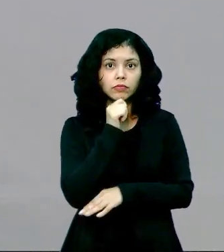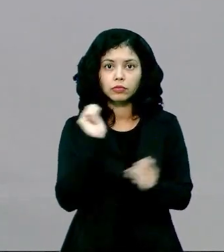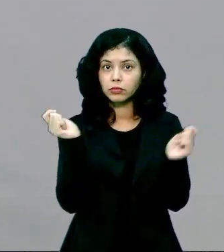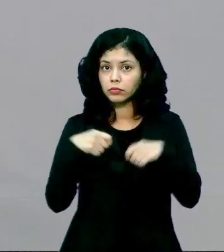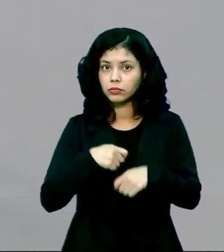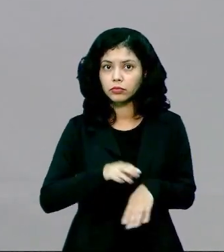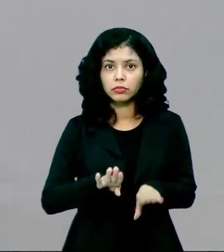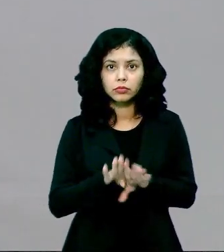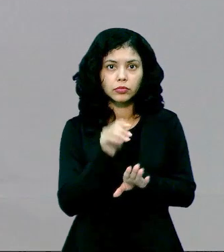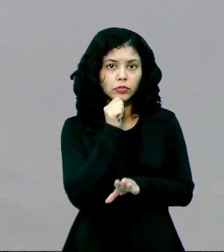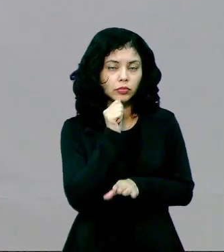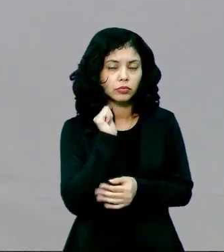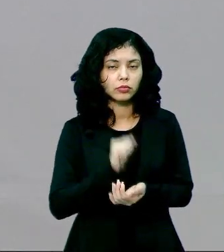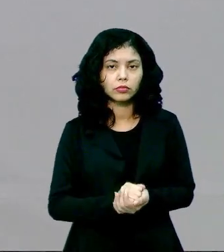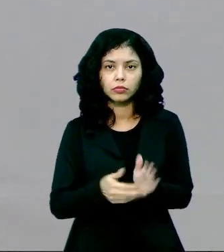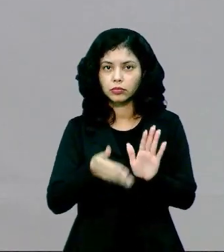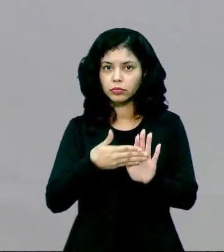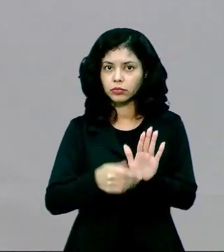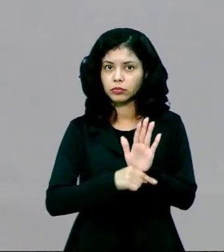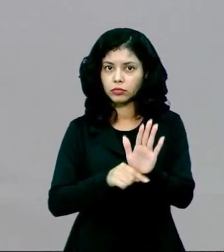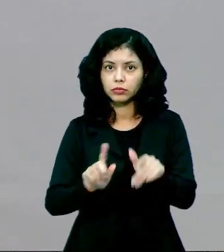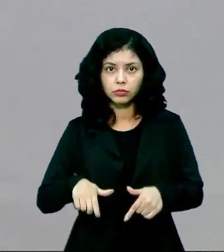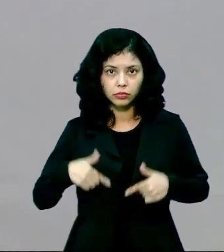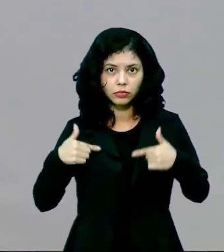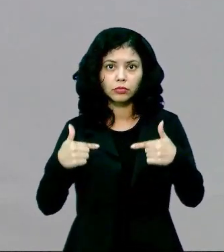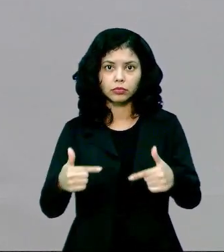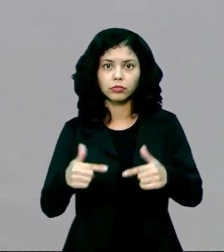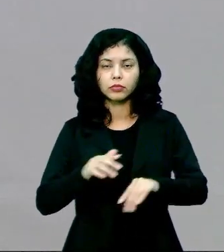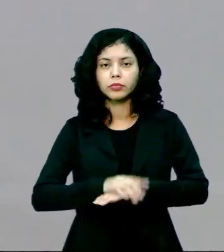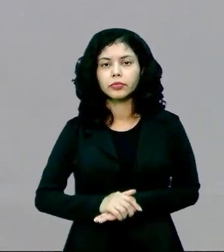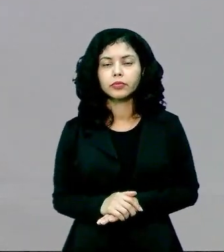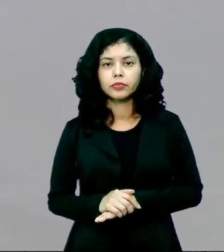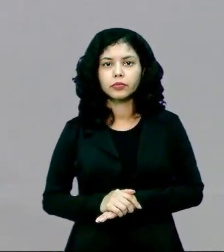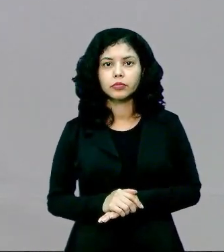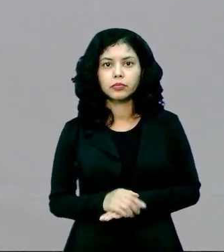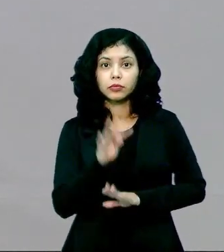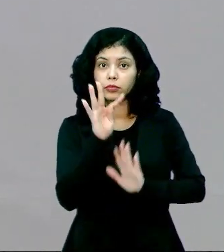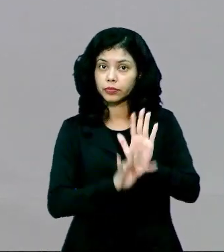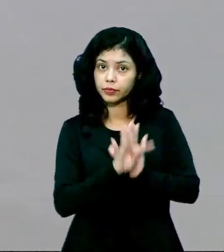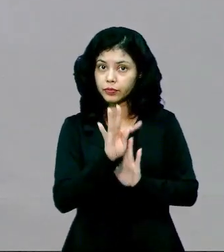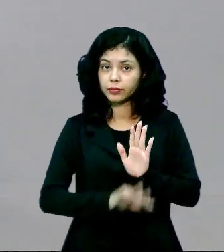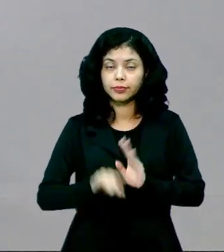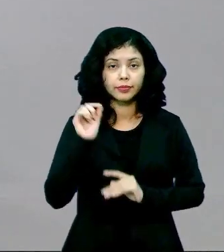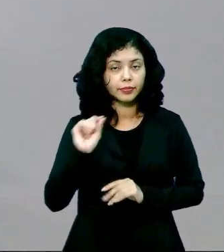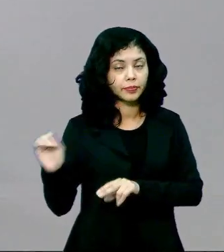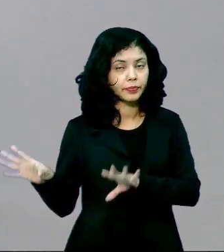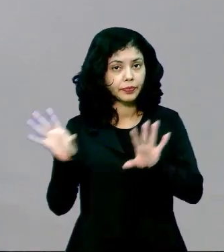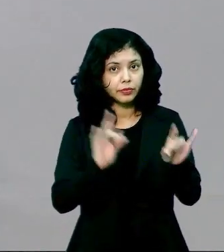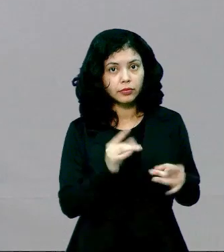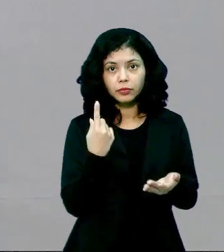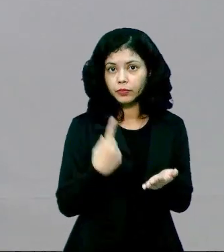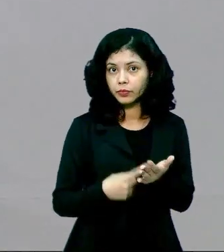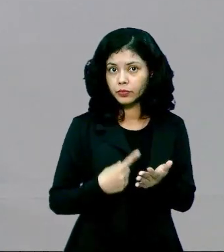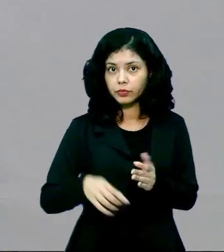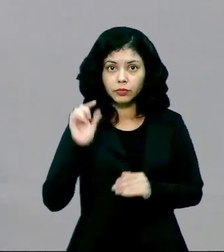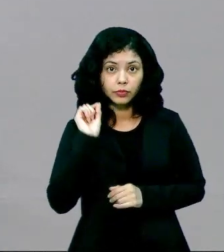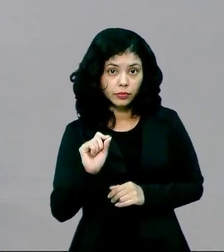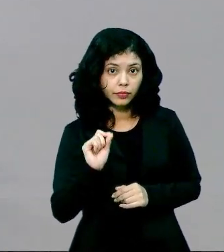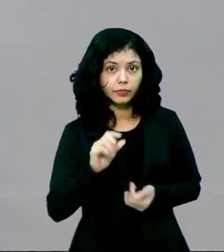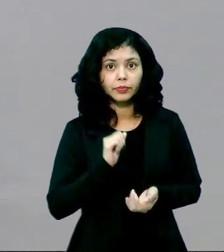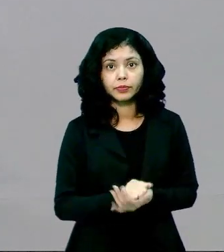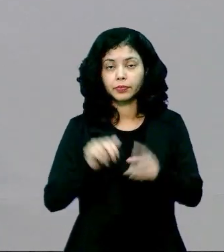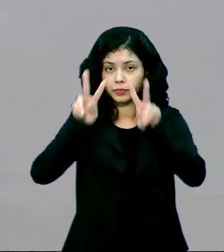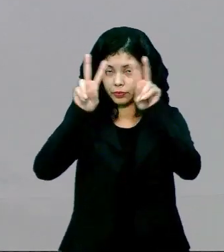possuem uma pauta de reivindicação. Então, o texto, levando em consideração